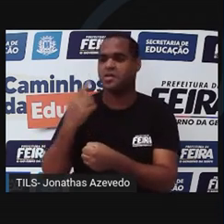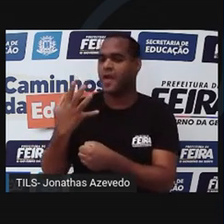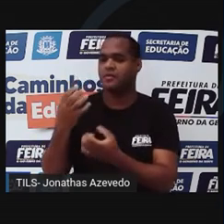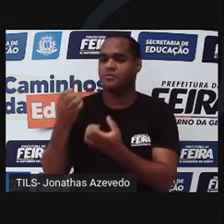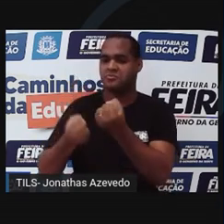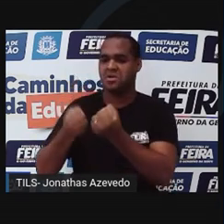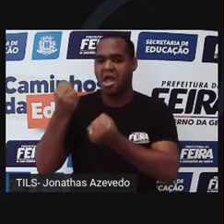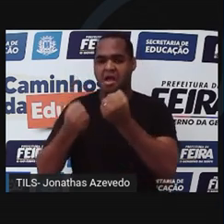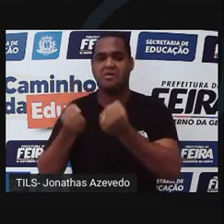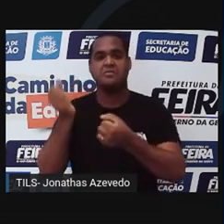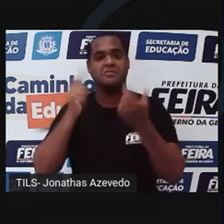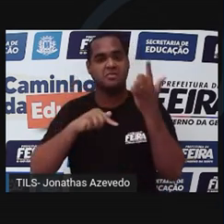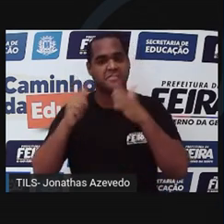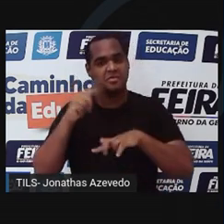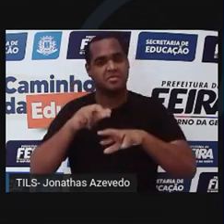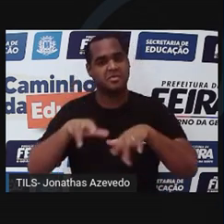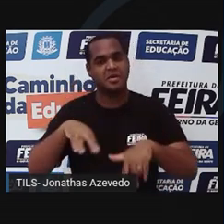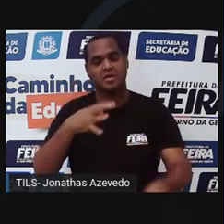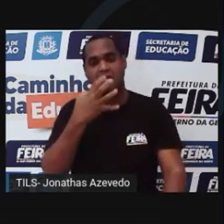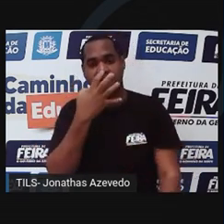carros. Incrível!